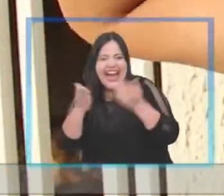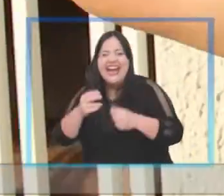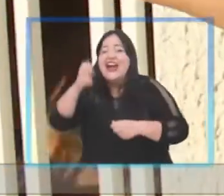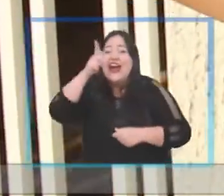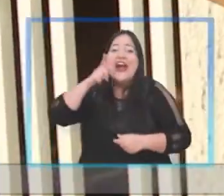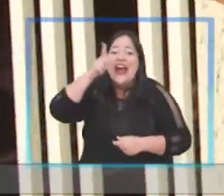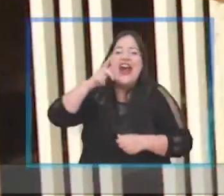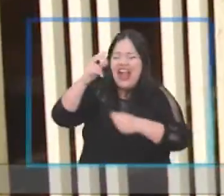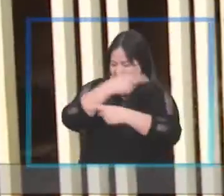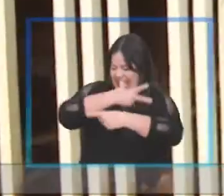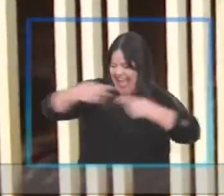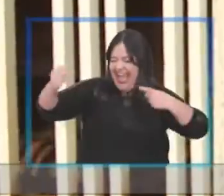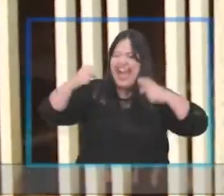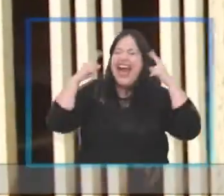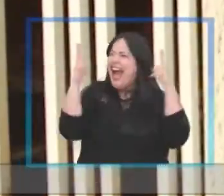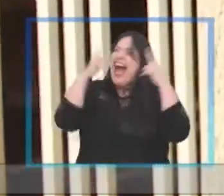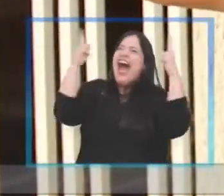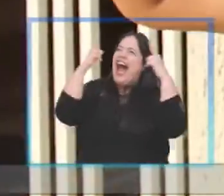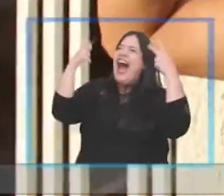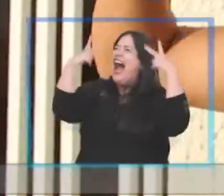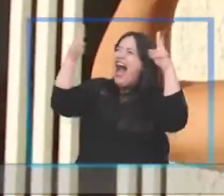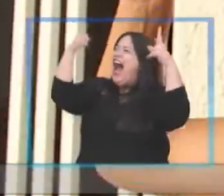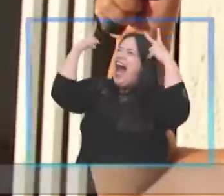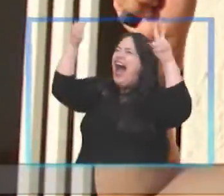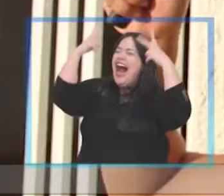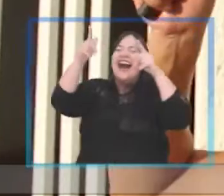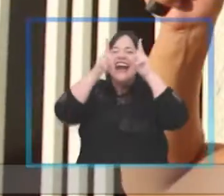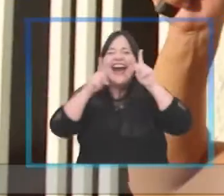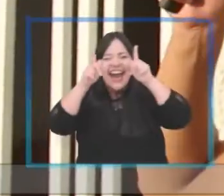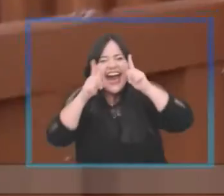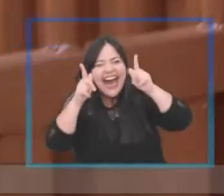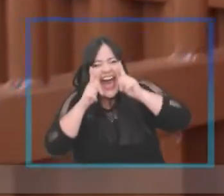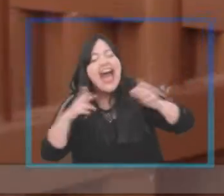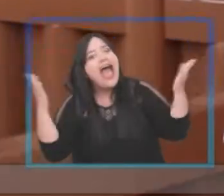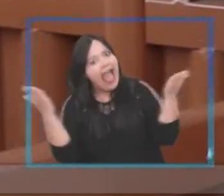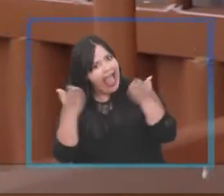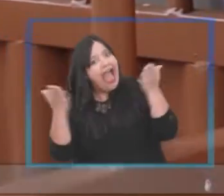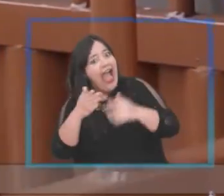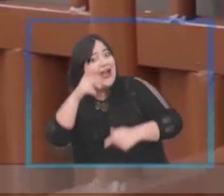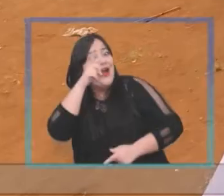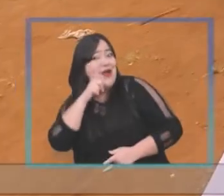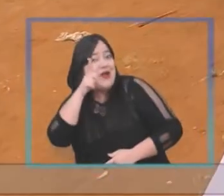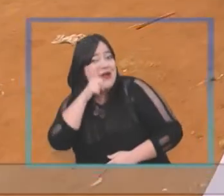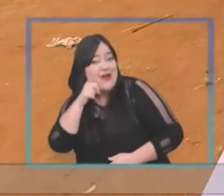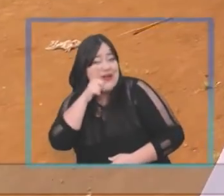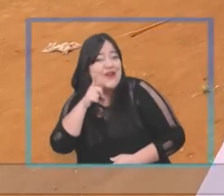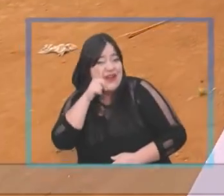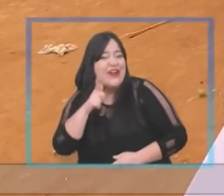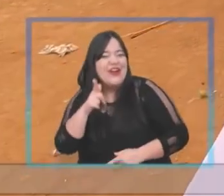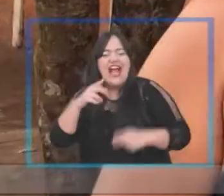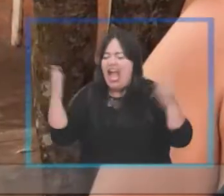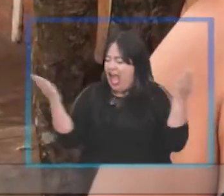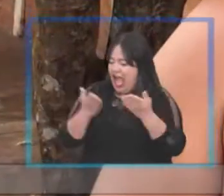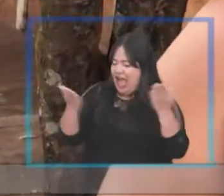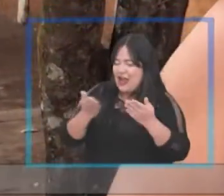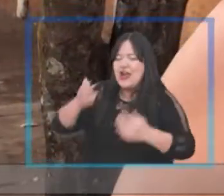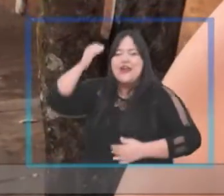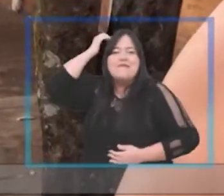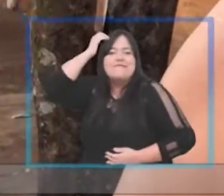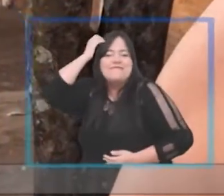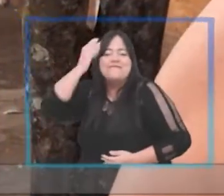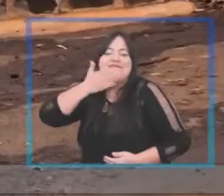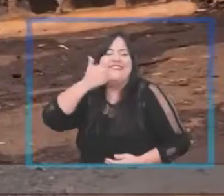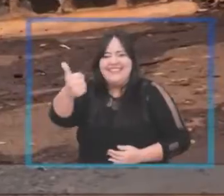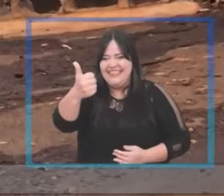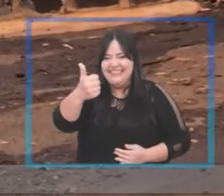Gugu já venceu! Uhul! É o Gugu! Agora é Gugu! Agora é Gugu! Para Itumbiara